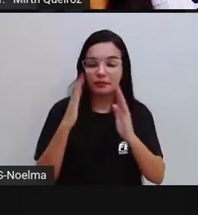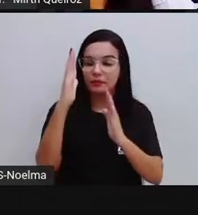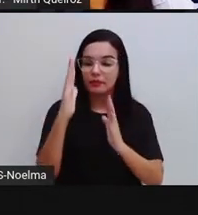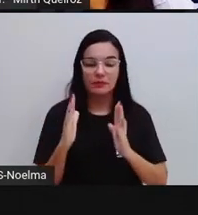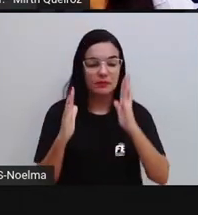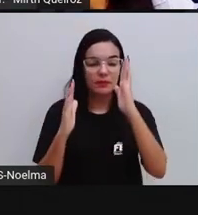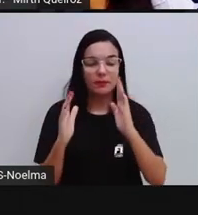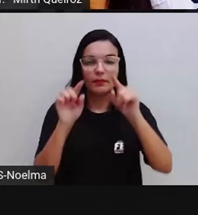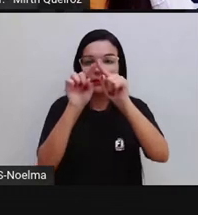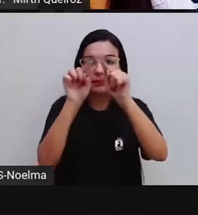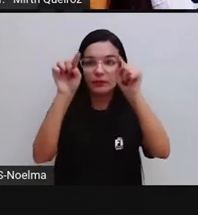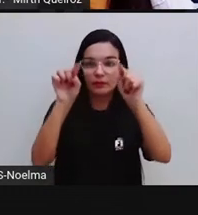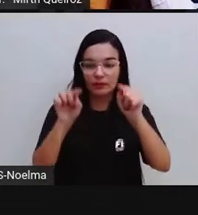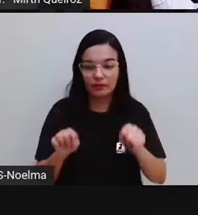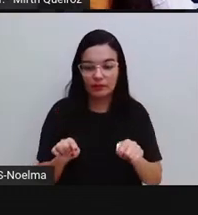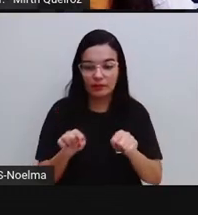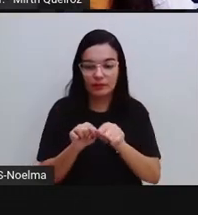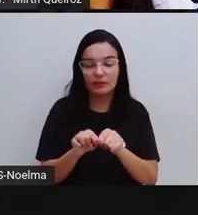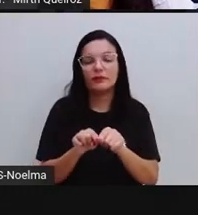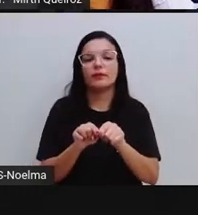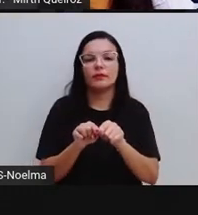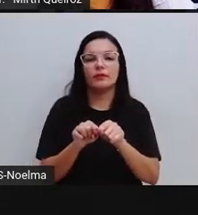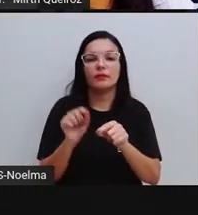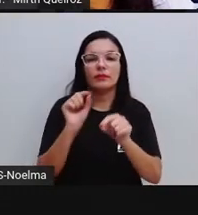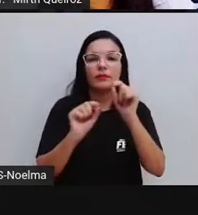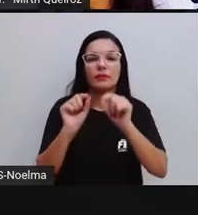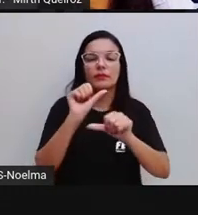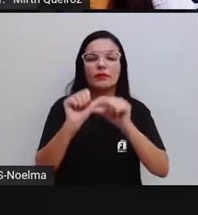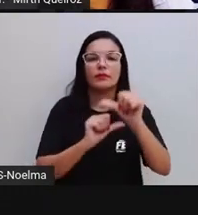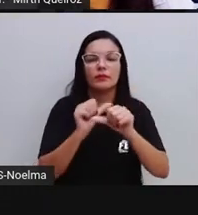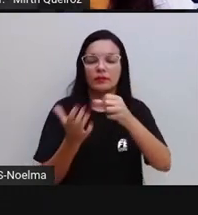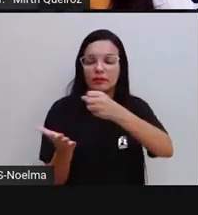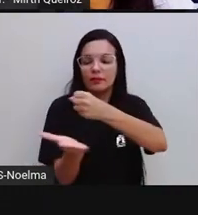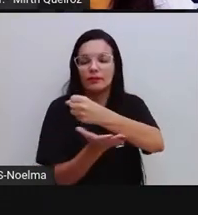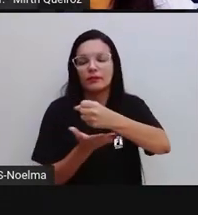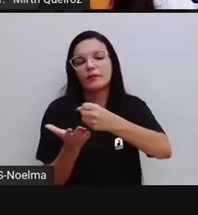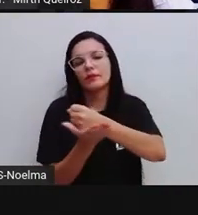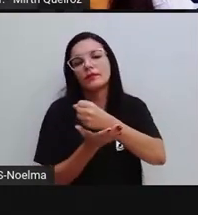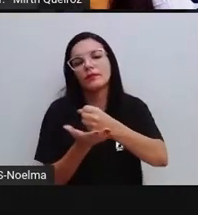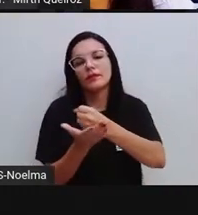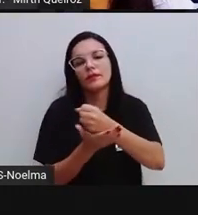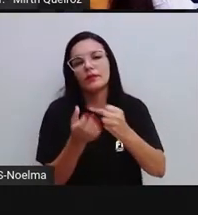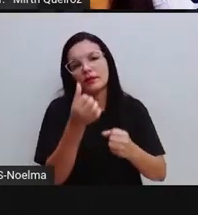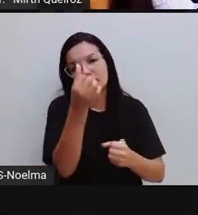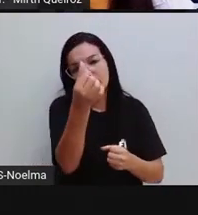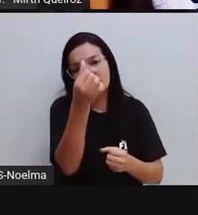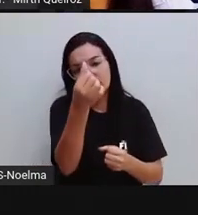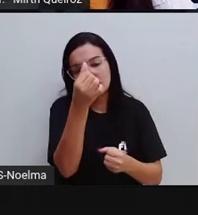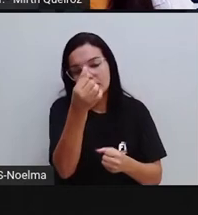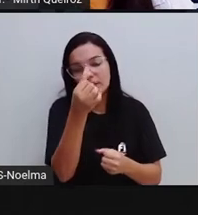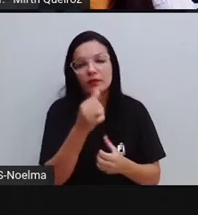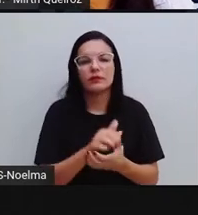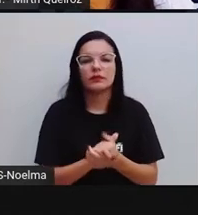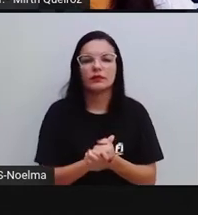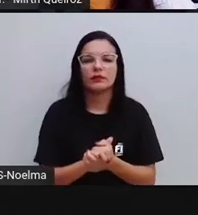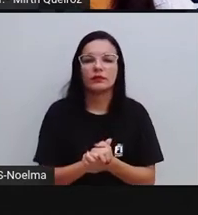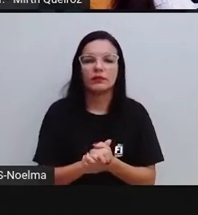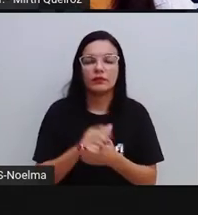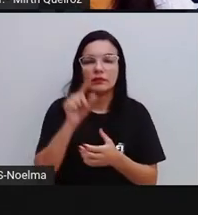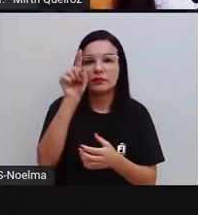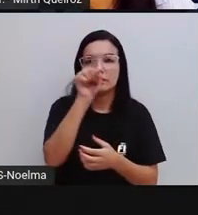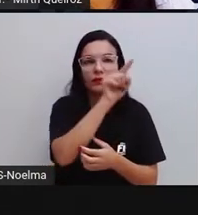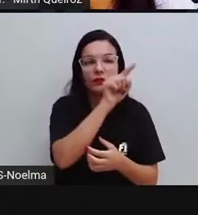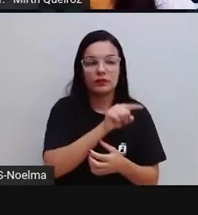em retângulo, né? E o que que muda aqui? A base, neste caso a base hexagonal, ela